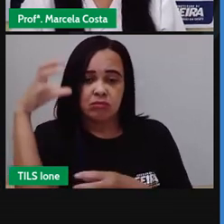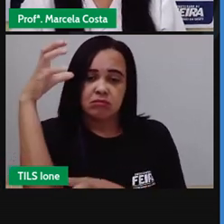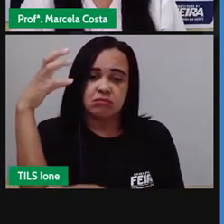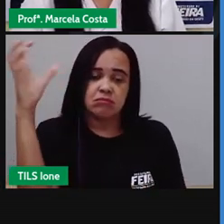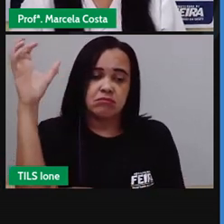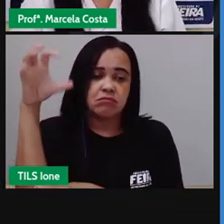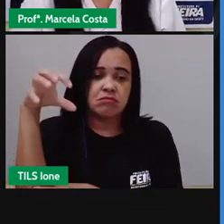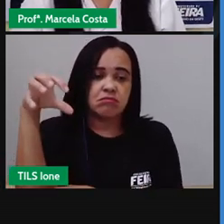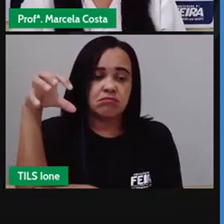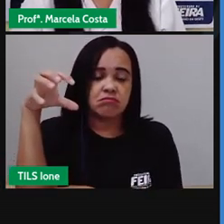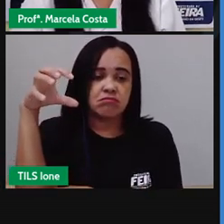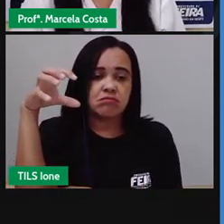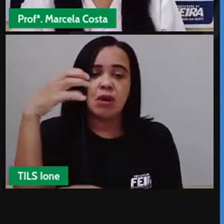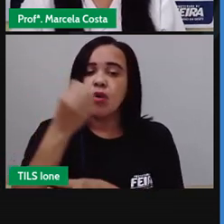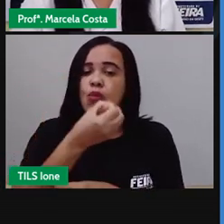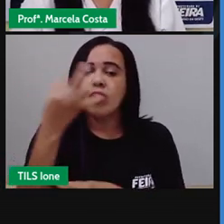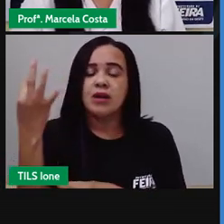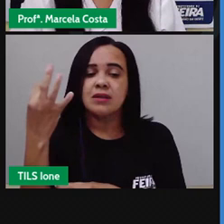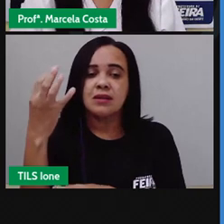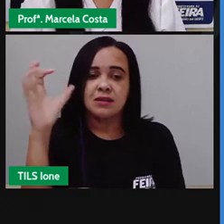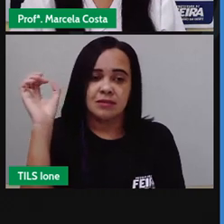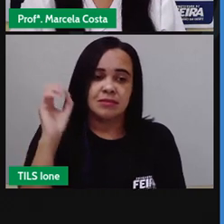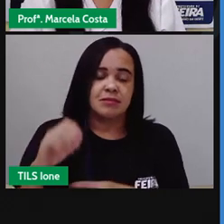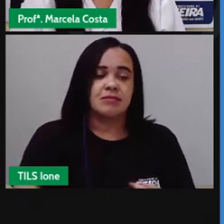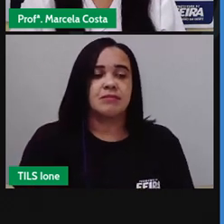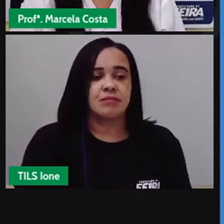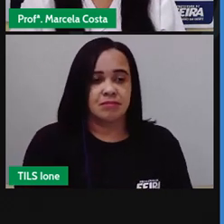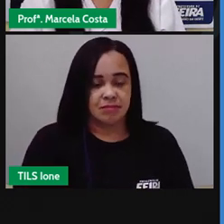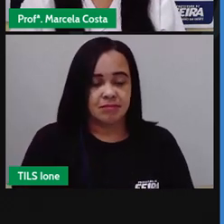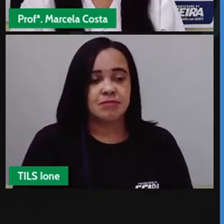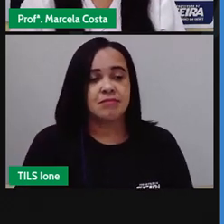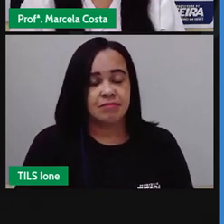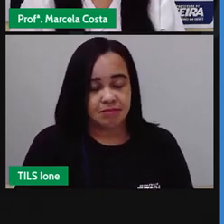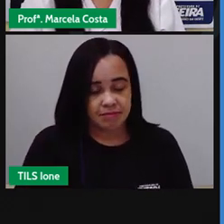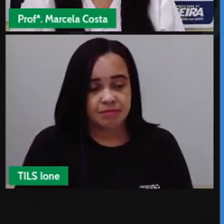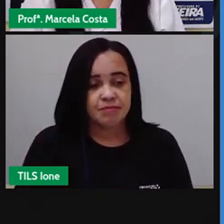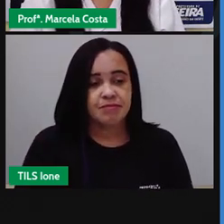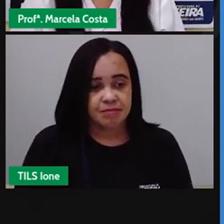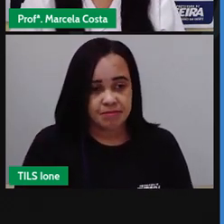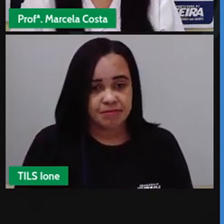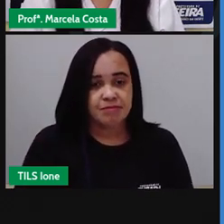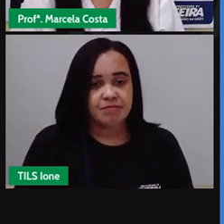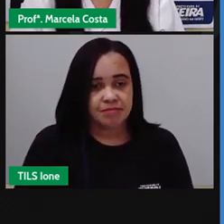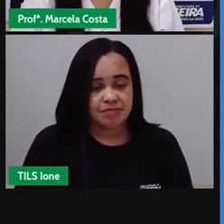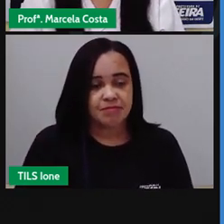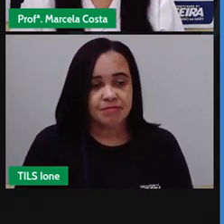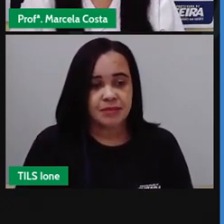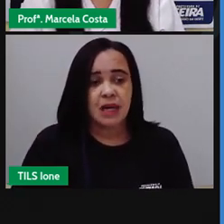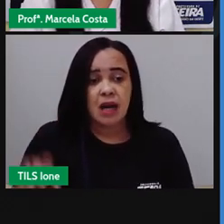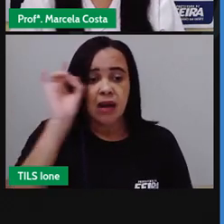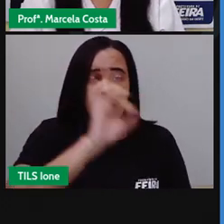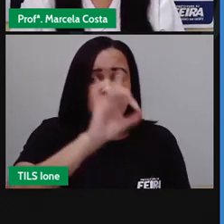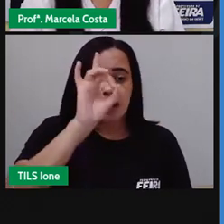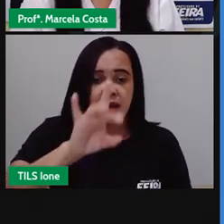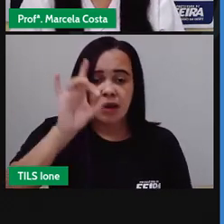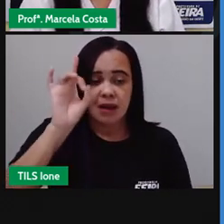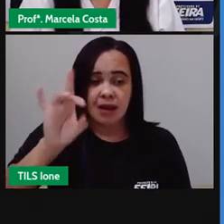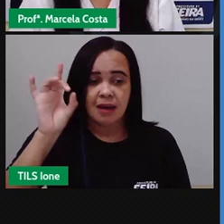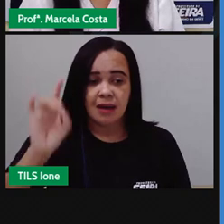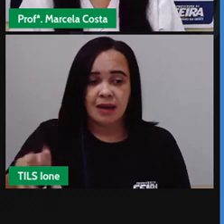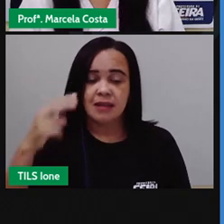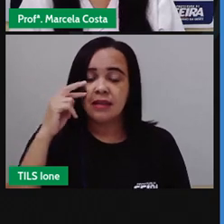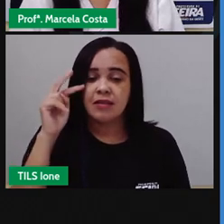observe sempre a barra crianças o tamanho da barra e vai aqui para cada barra você vai vir aqui observando